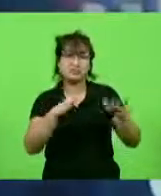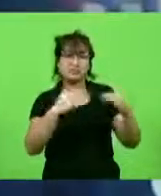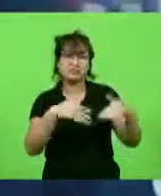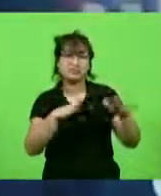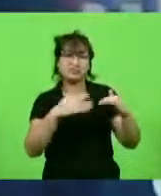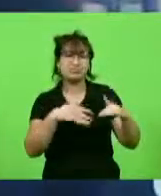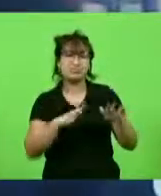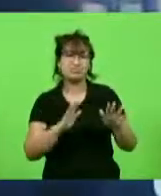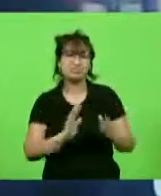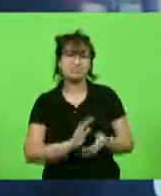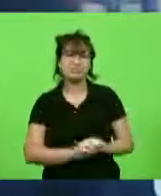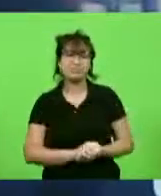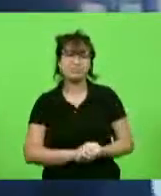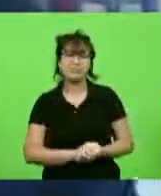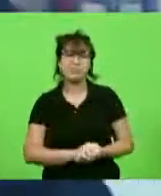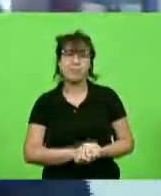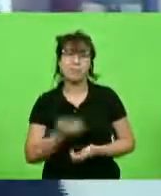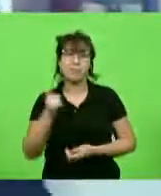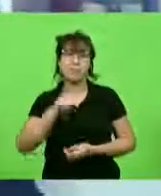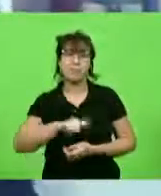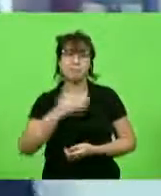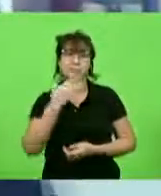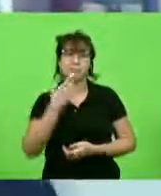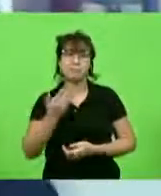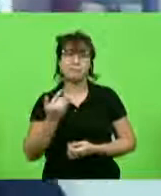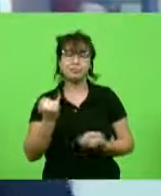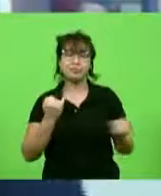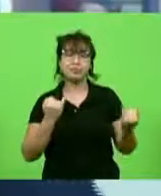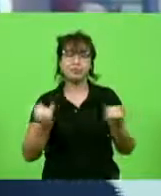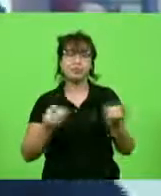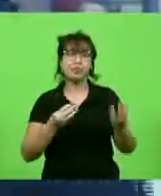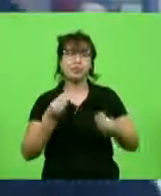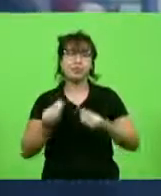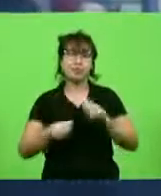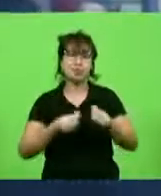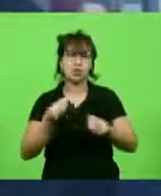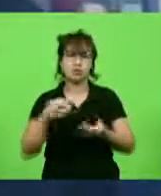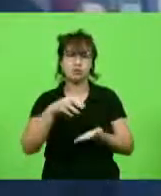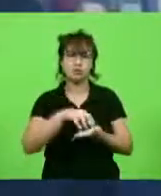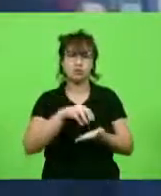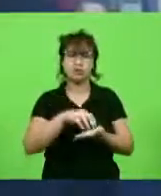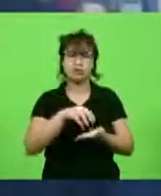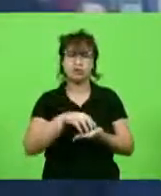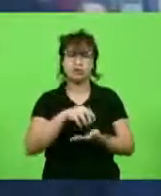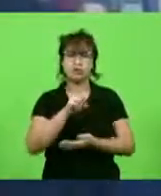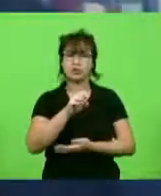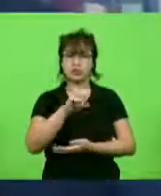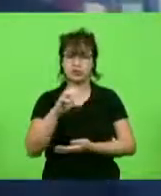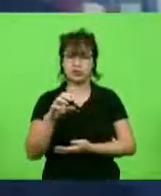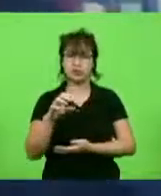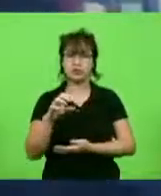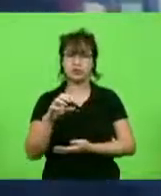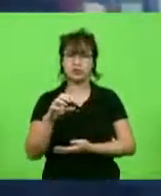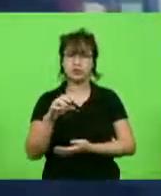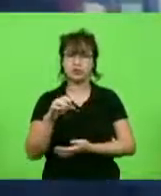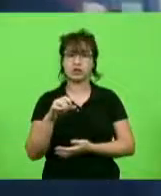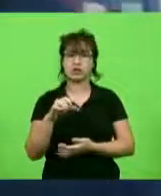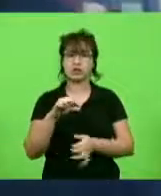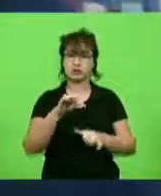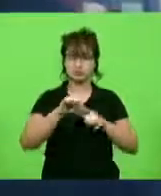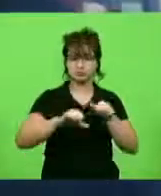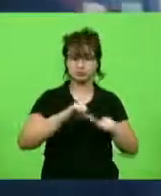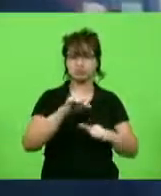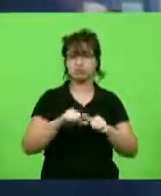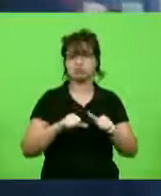Também fizemos um pedido de informação sobre a situação do Centro Catarinense de Reabilitação. Segundo a Portaria 199,